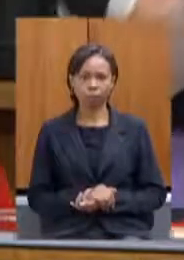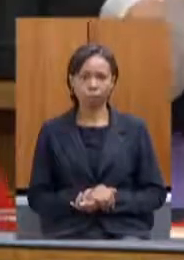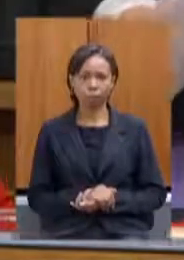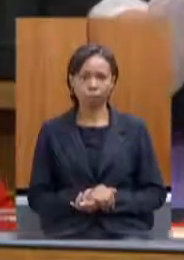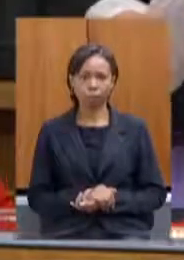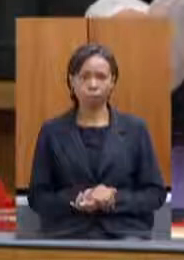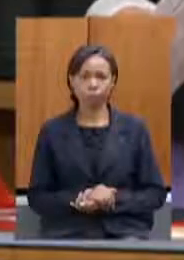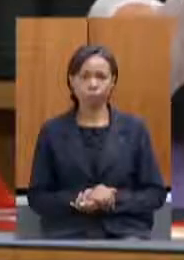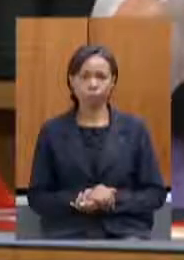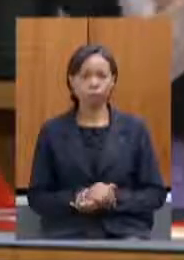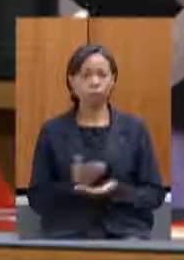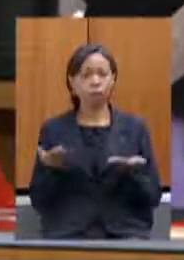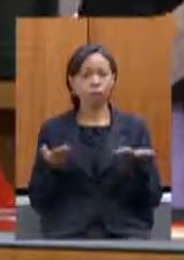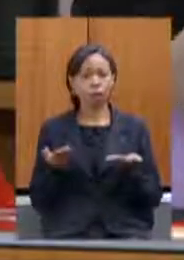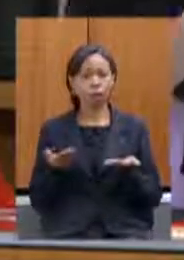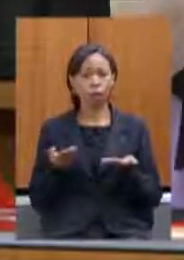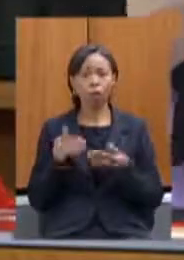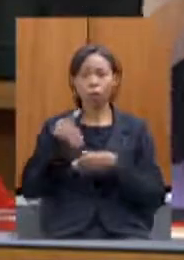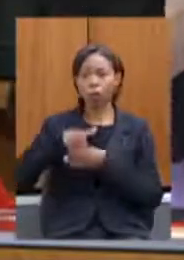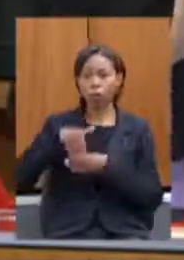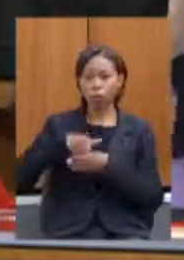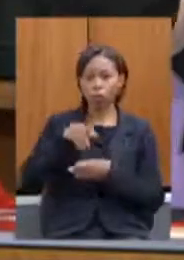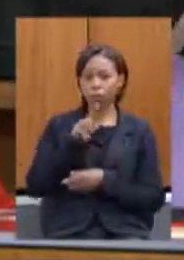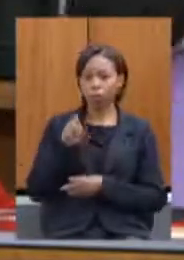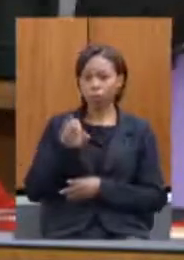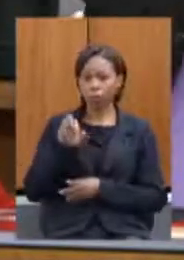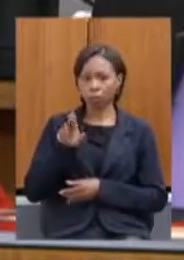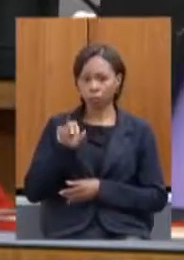vamos verificar como vota o deputado Zé Reis